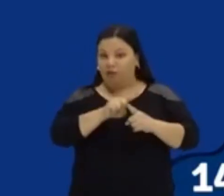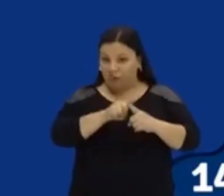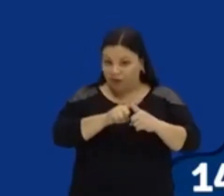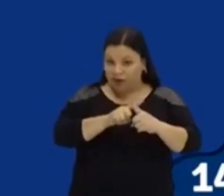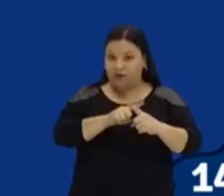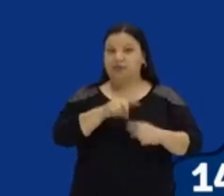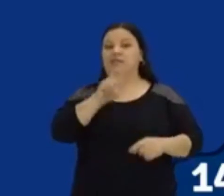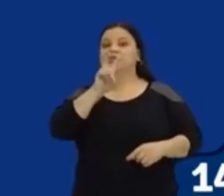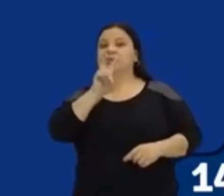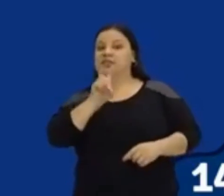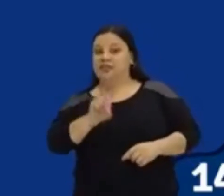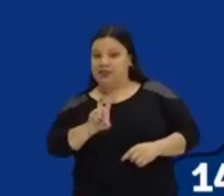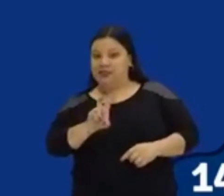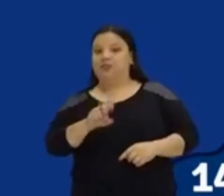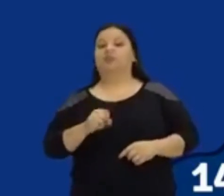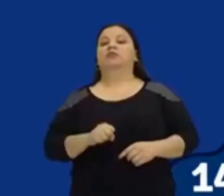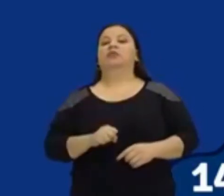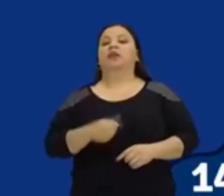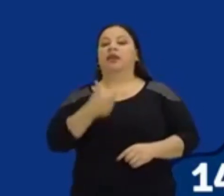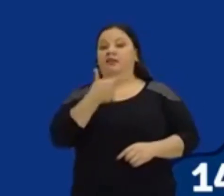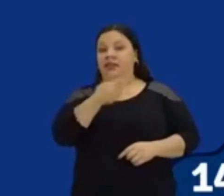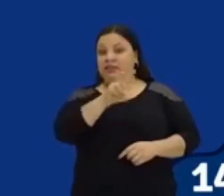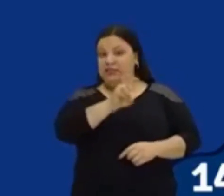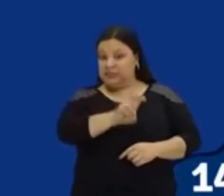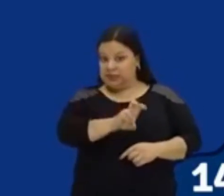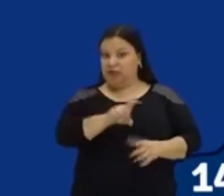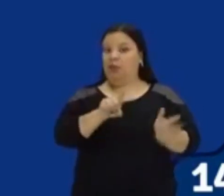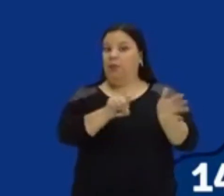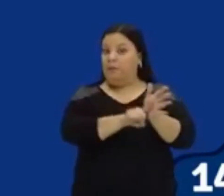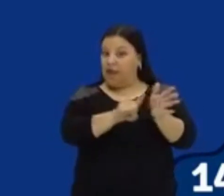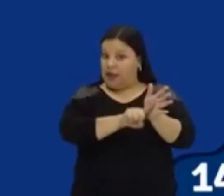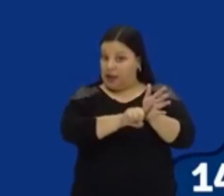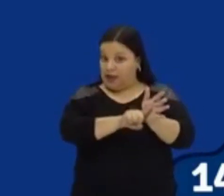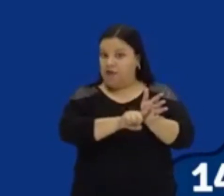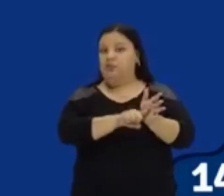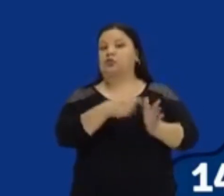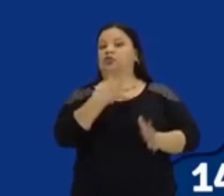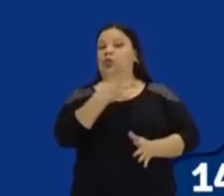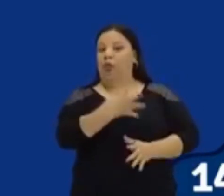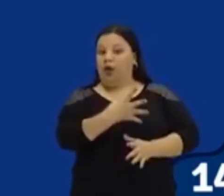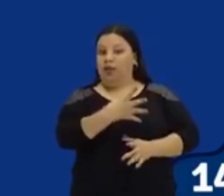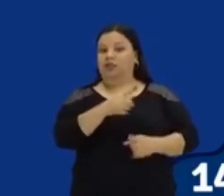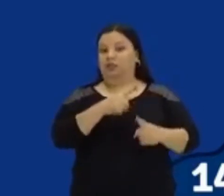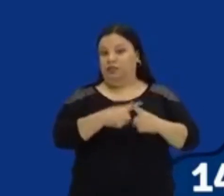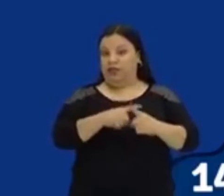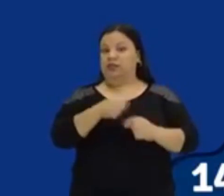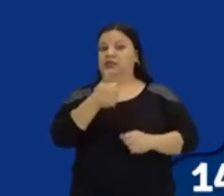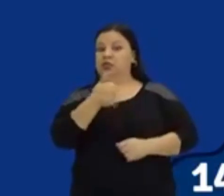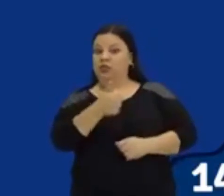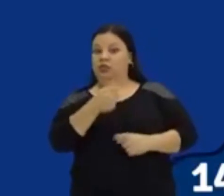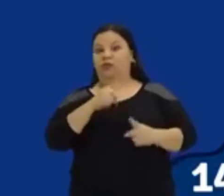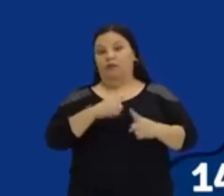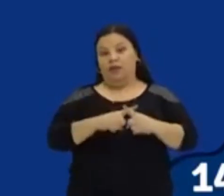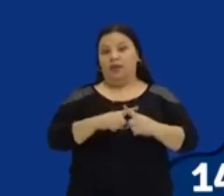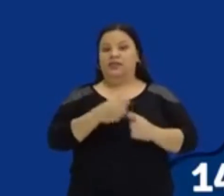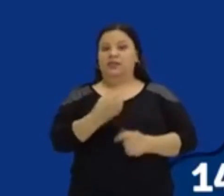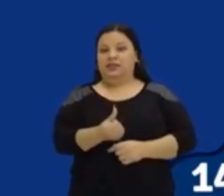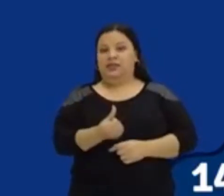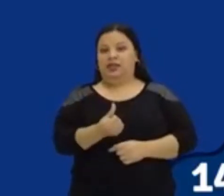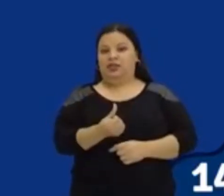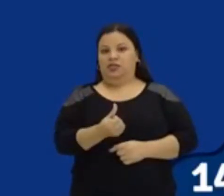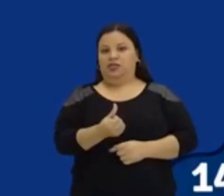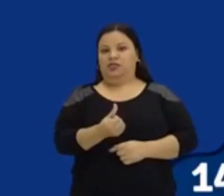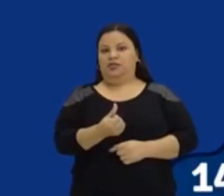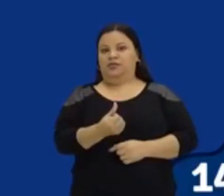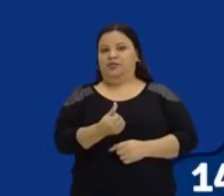menos, olha. E eu multiplico todo o final 4 vezes 1 vezes 6 e 4 vezes 1